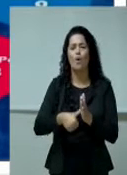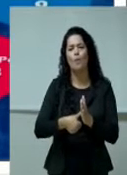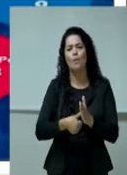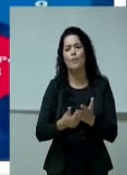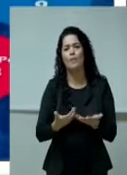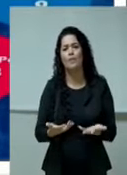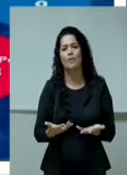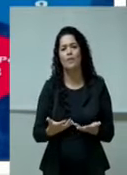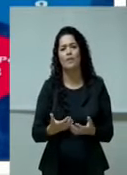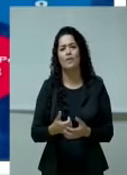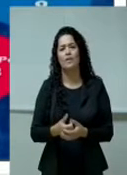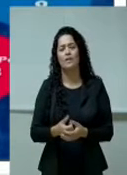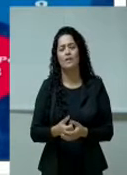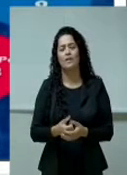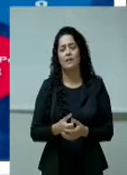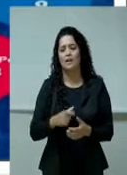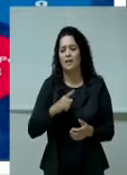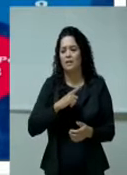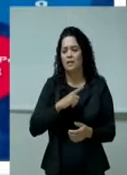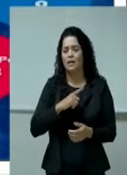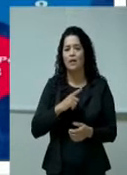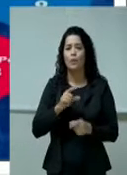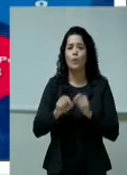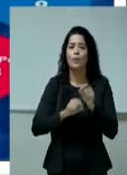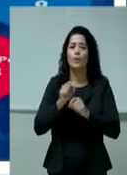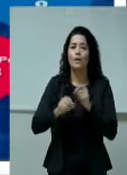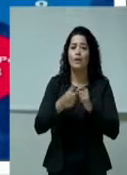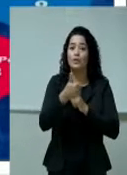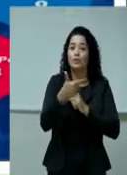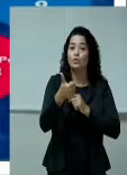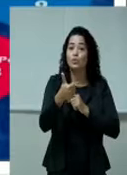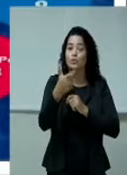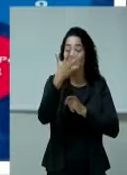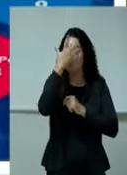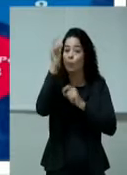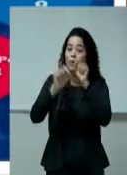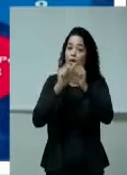Sob a lei de silêncio, eles abordaram 12 chamadas.